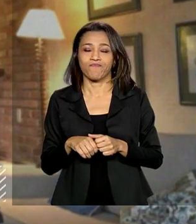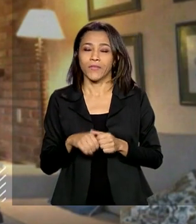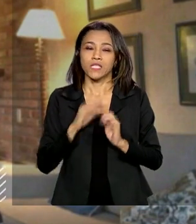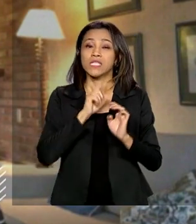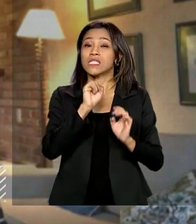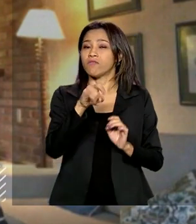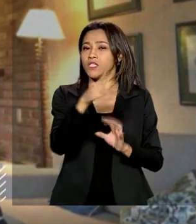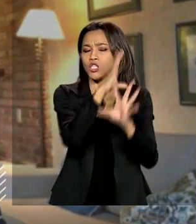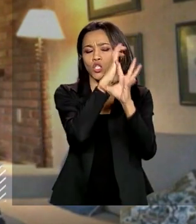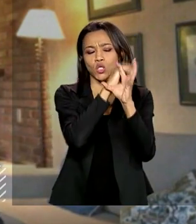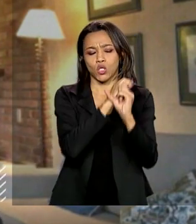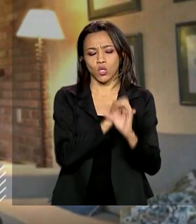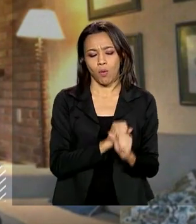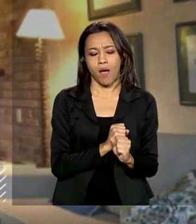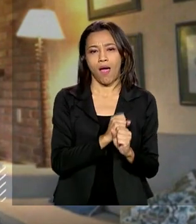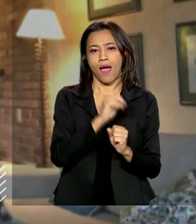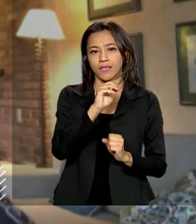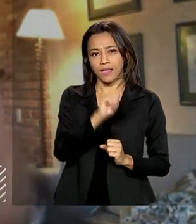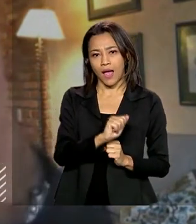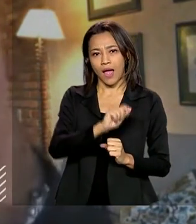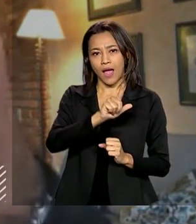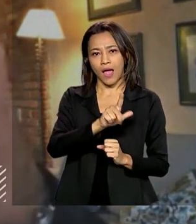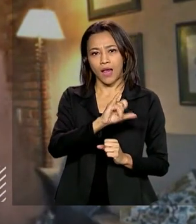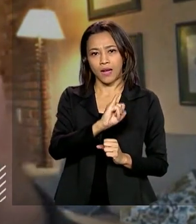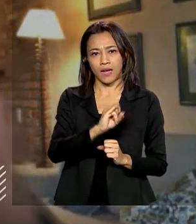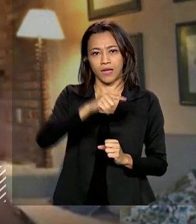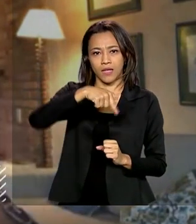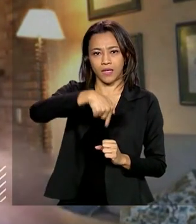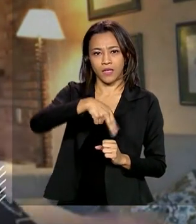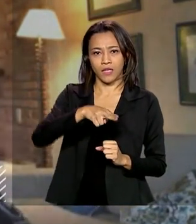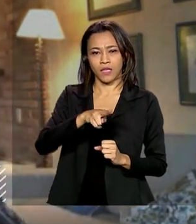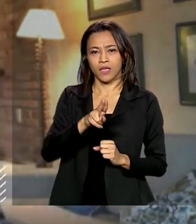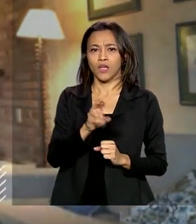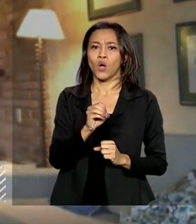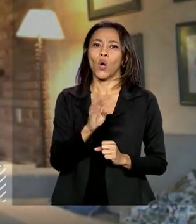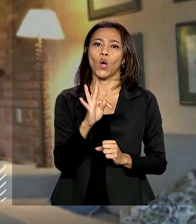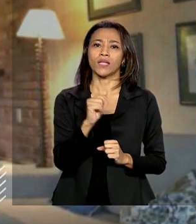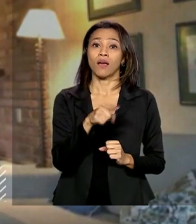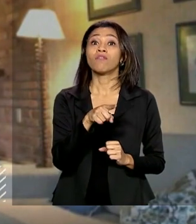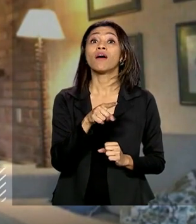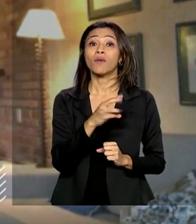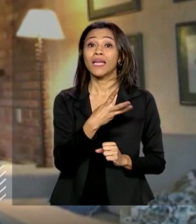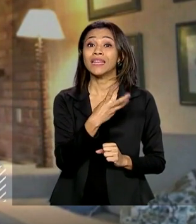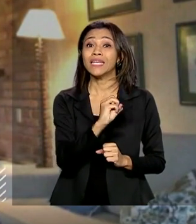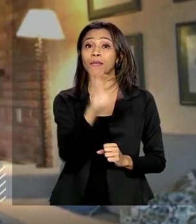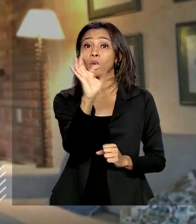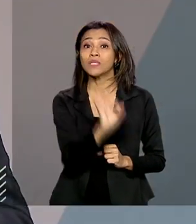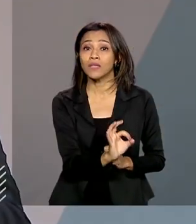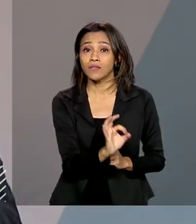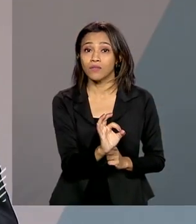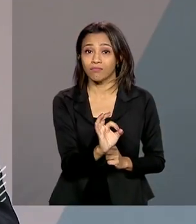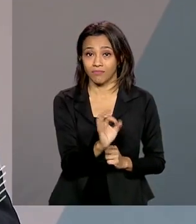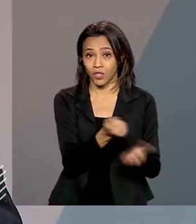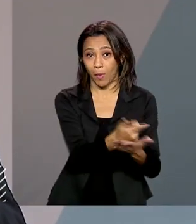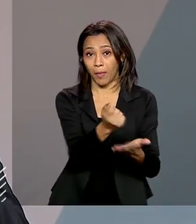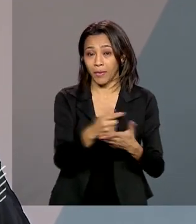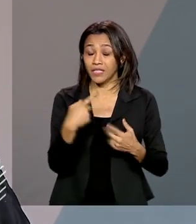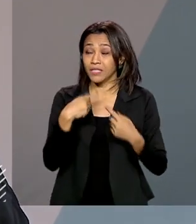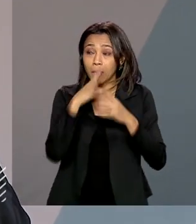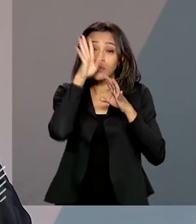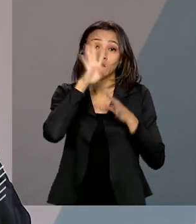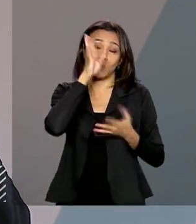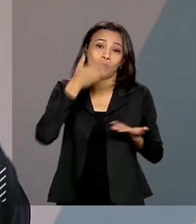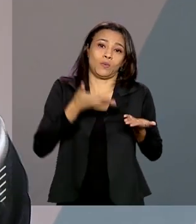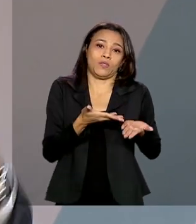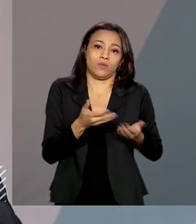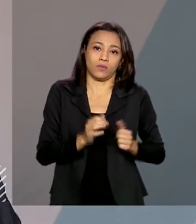que eles querem implementar no IVA, vai a 30% sobre consumo. Isso é um absurdo. É um tema muito complexo,